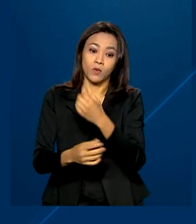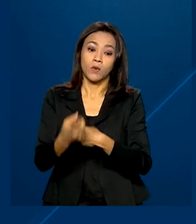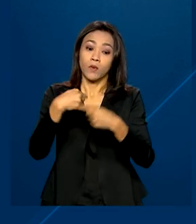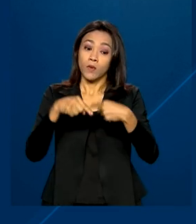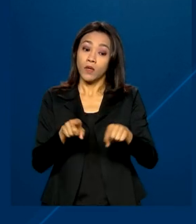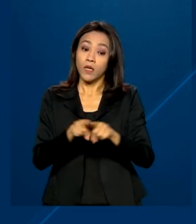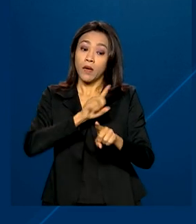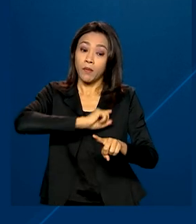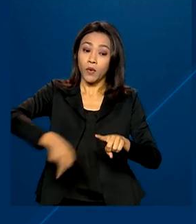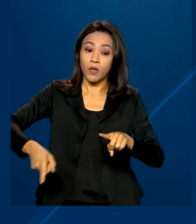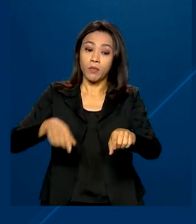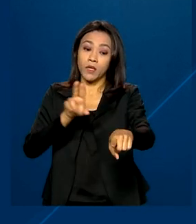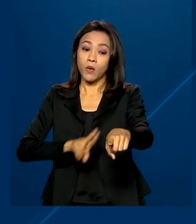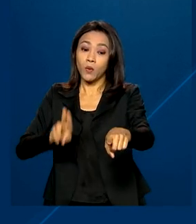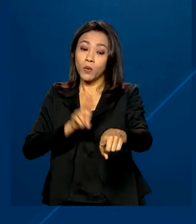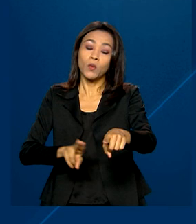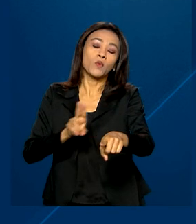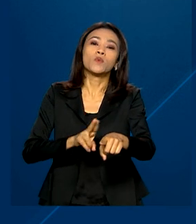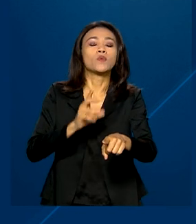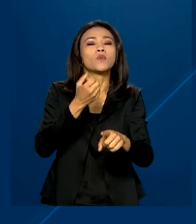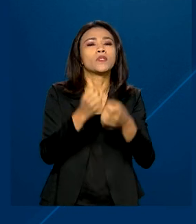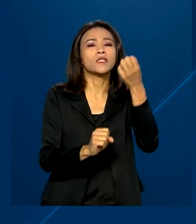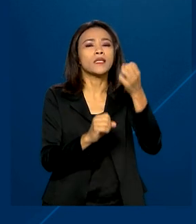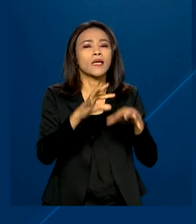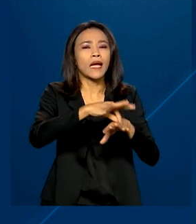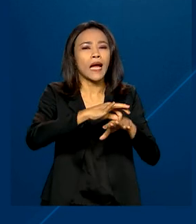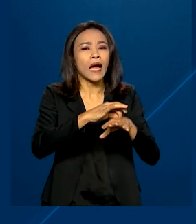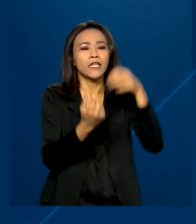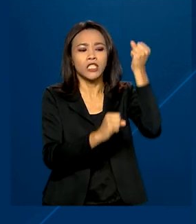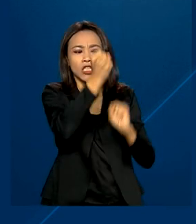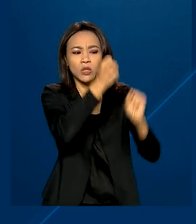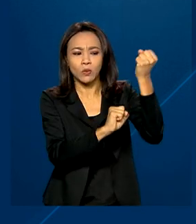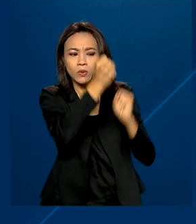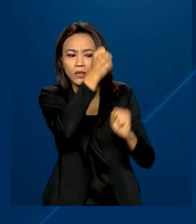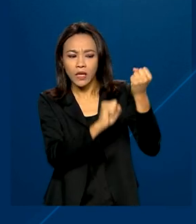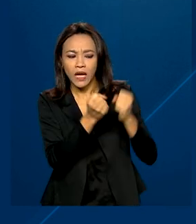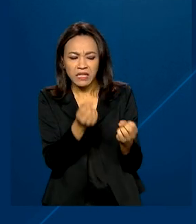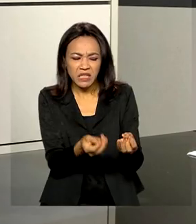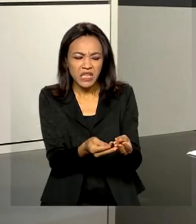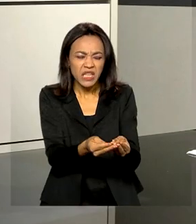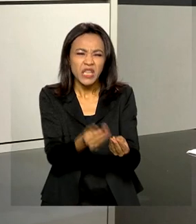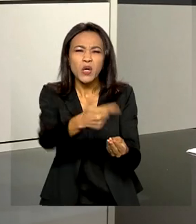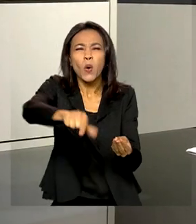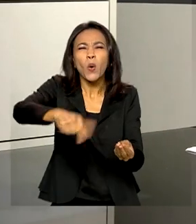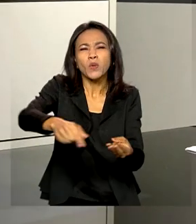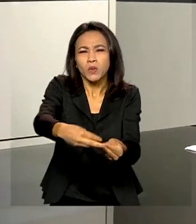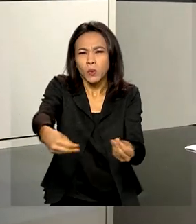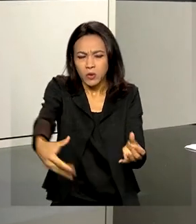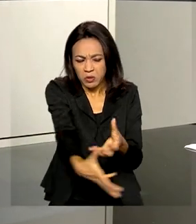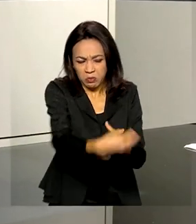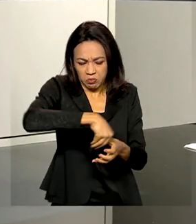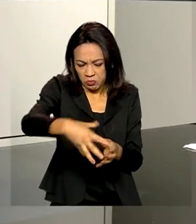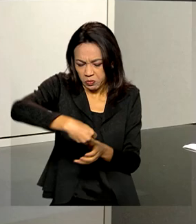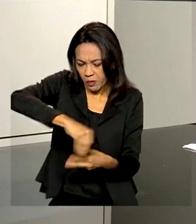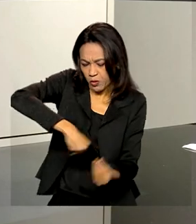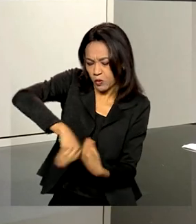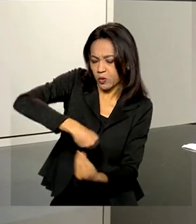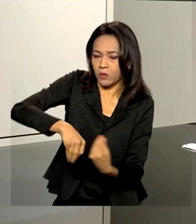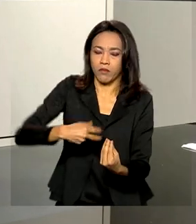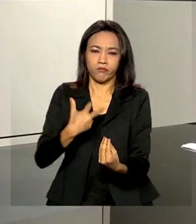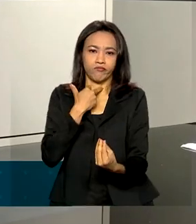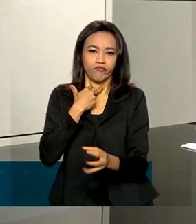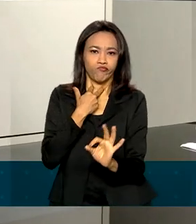utilização de carne industrial e a partir de moagem de miúdos. Somente pode ser fabricado para